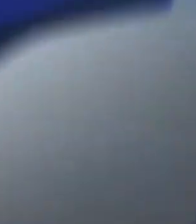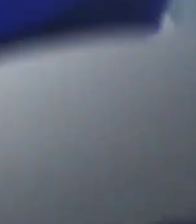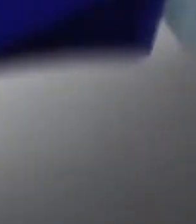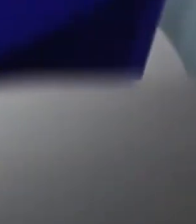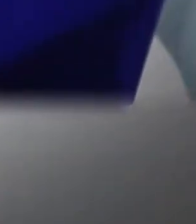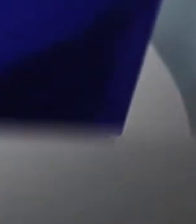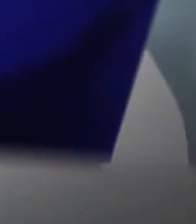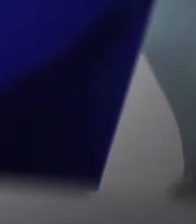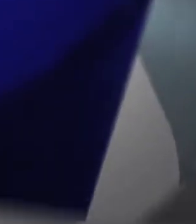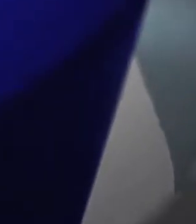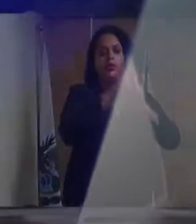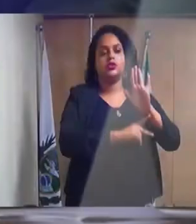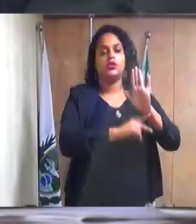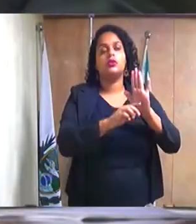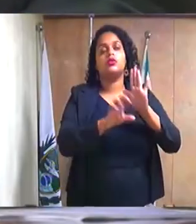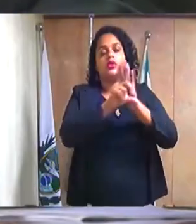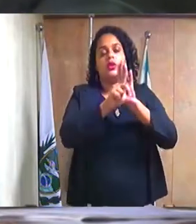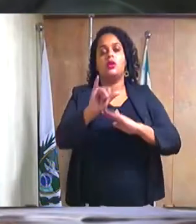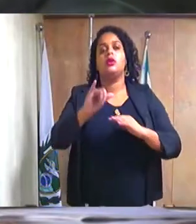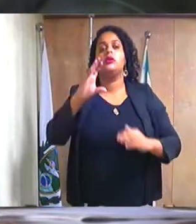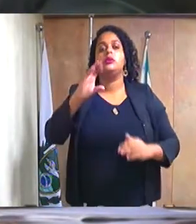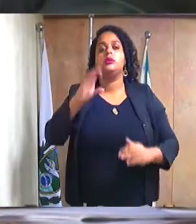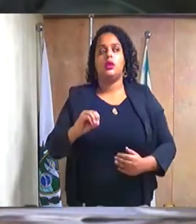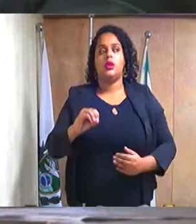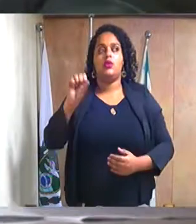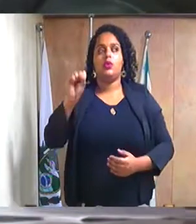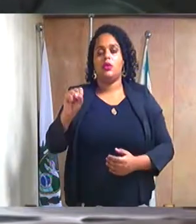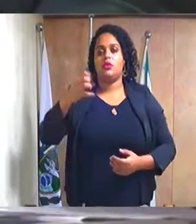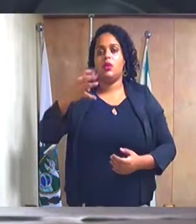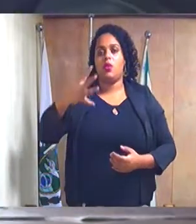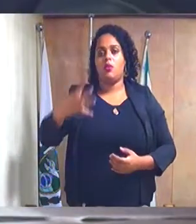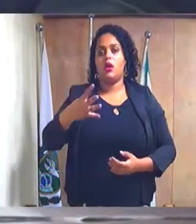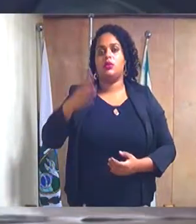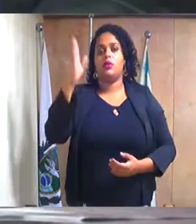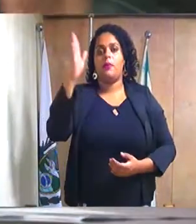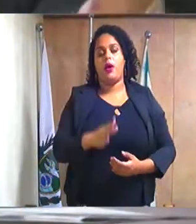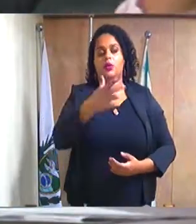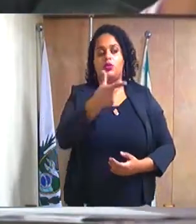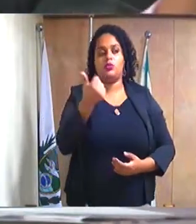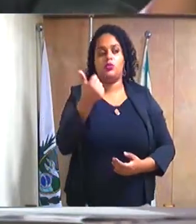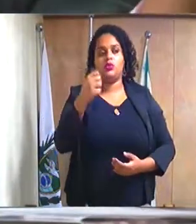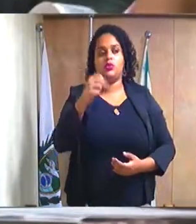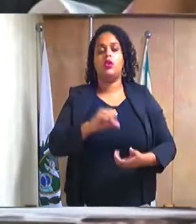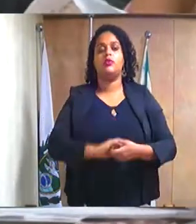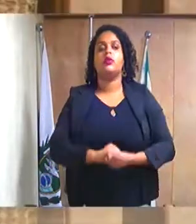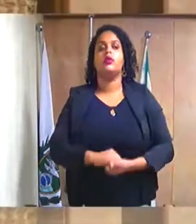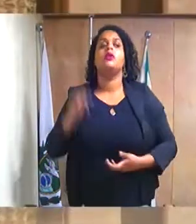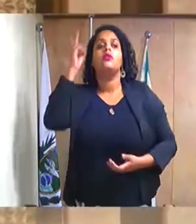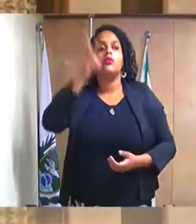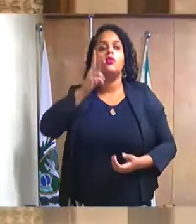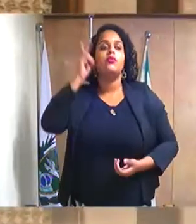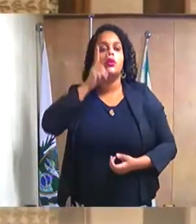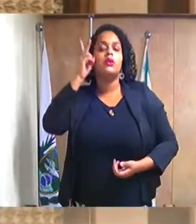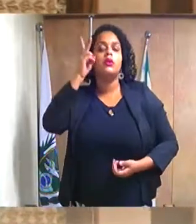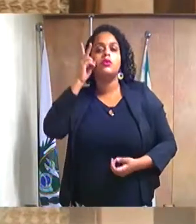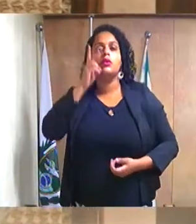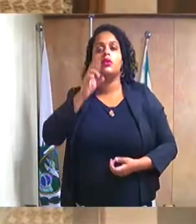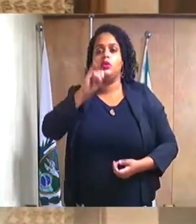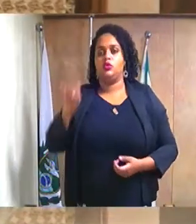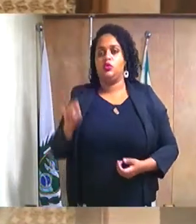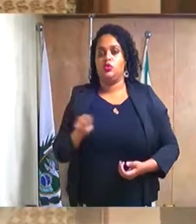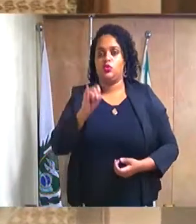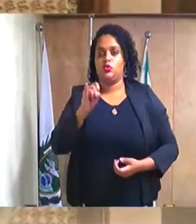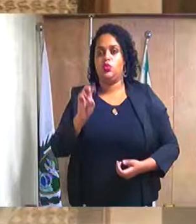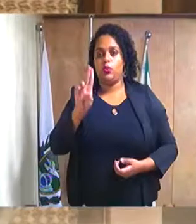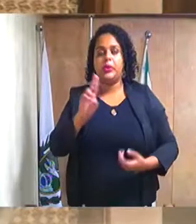Projeto de Lei 084, barra 2019, do excelentíssimo vereador Júnior Ius,